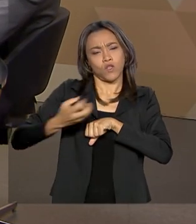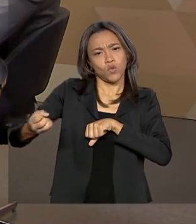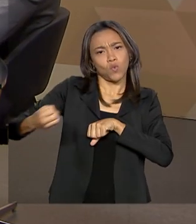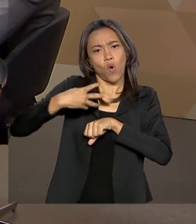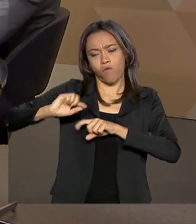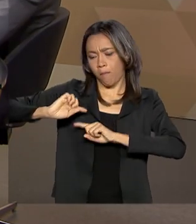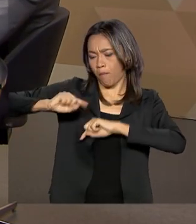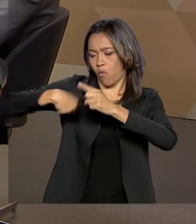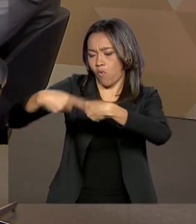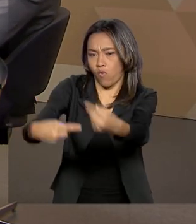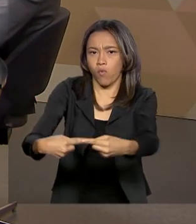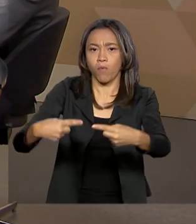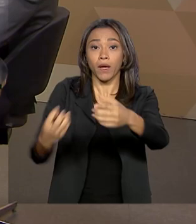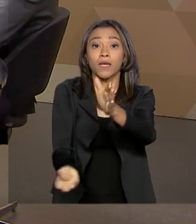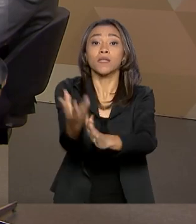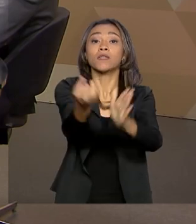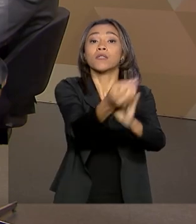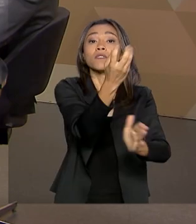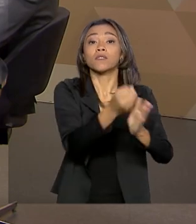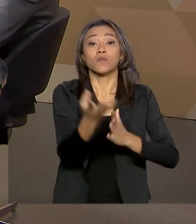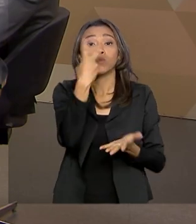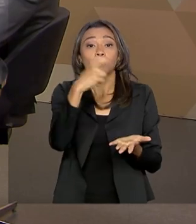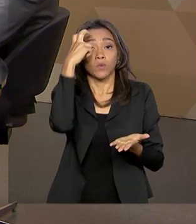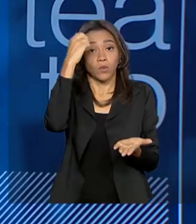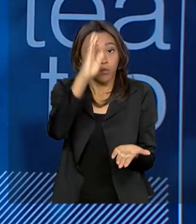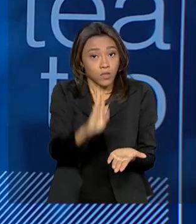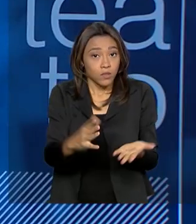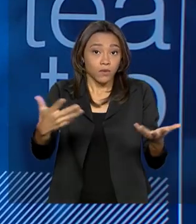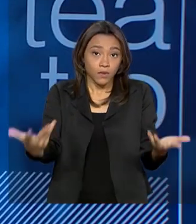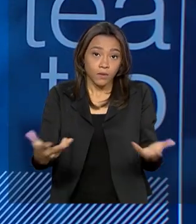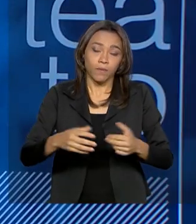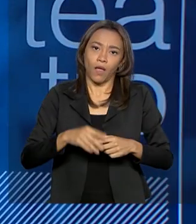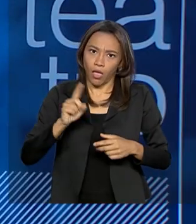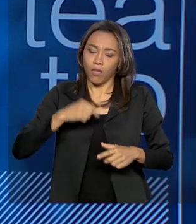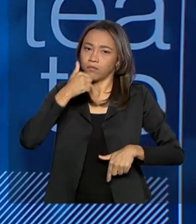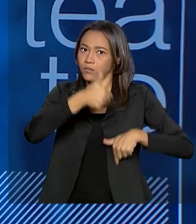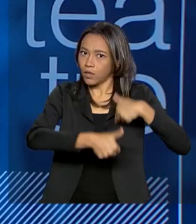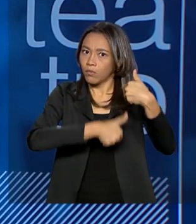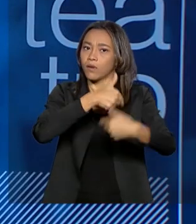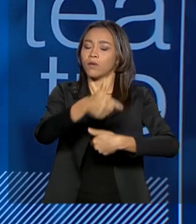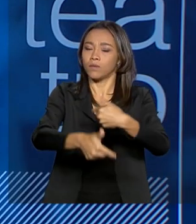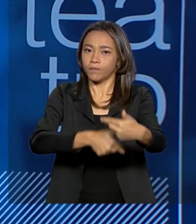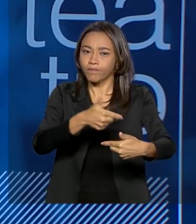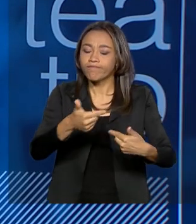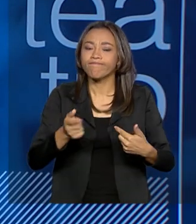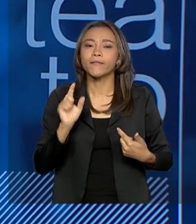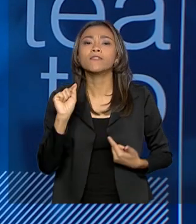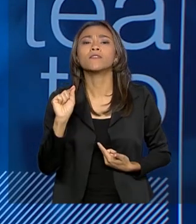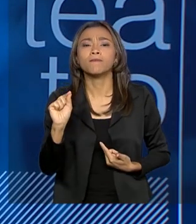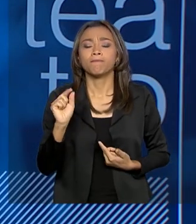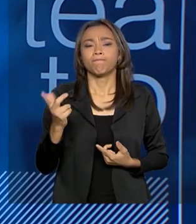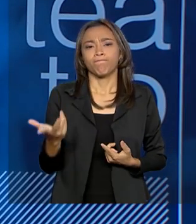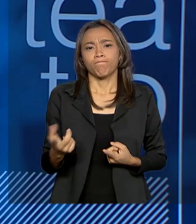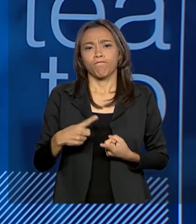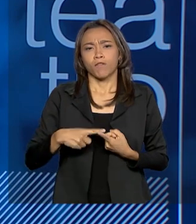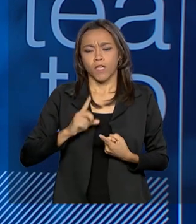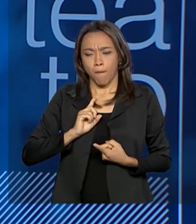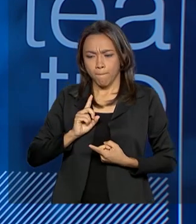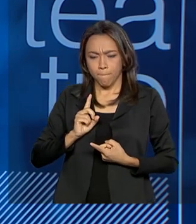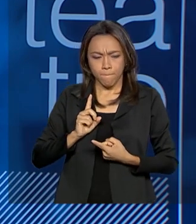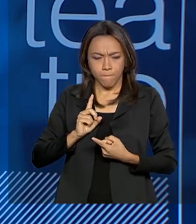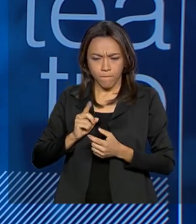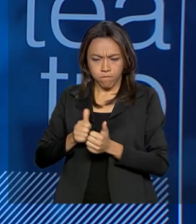de criadores de cultura no Brasil. Então, é realmente um trabalho tanto de comando e